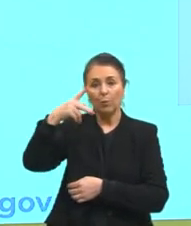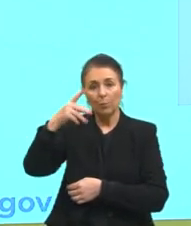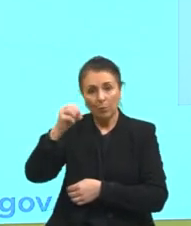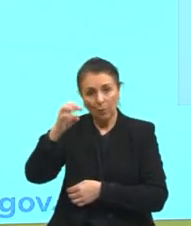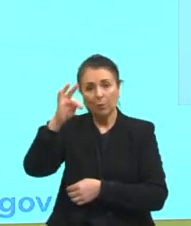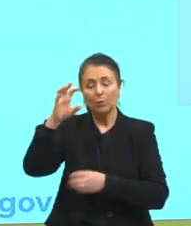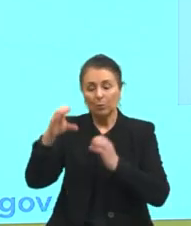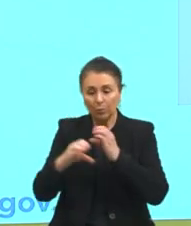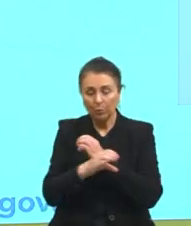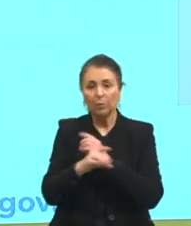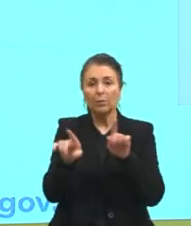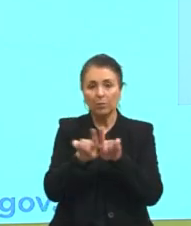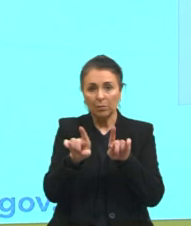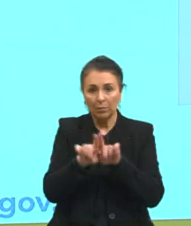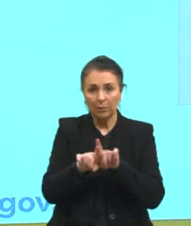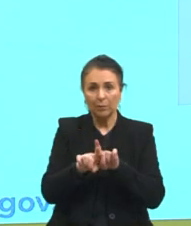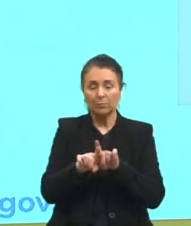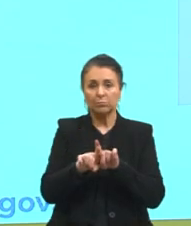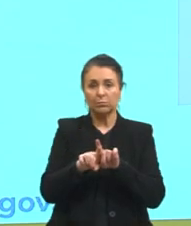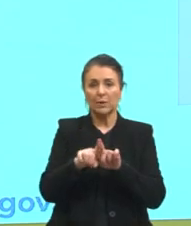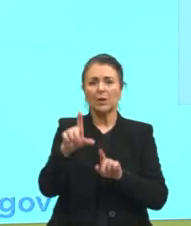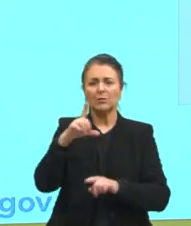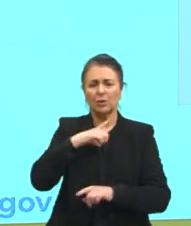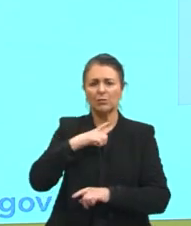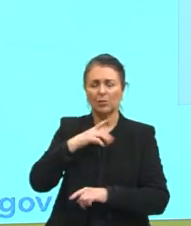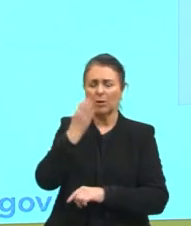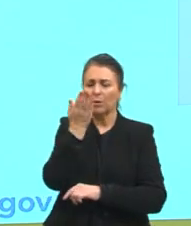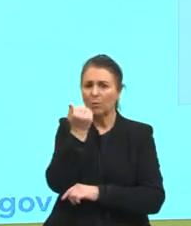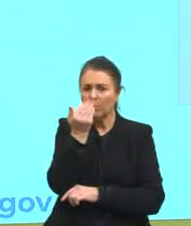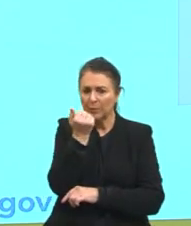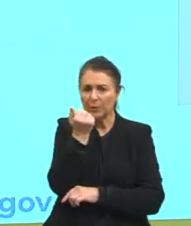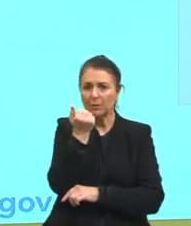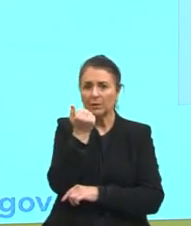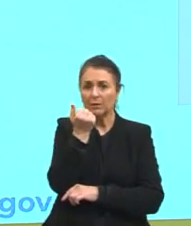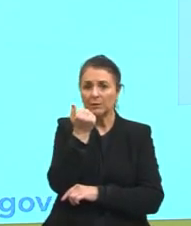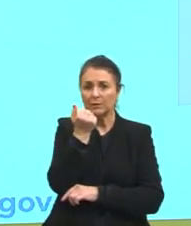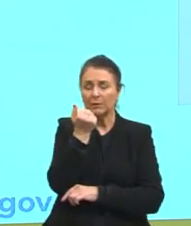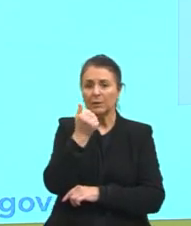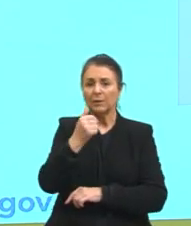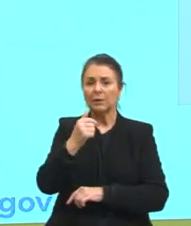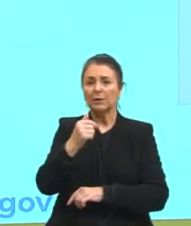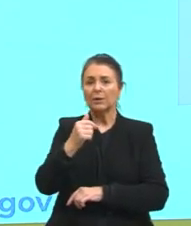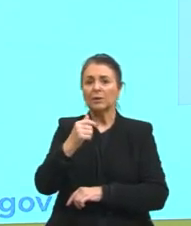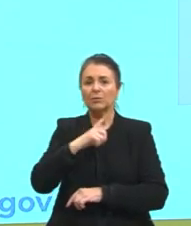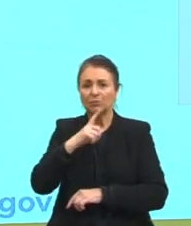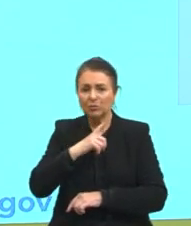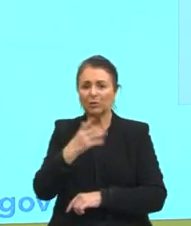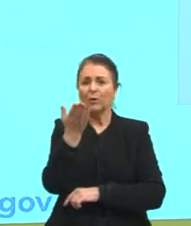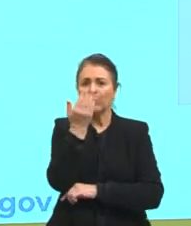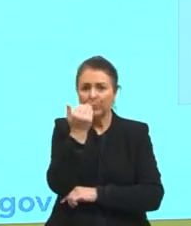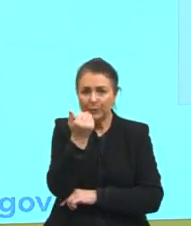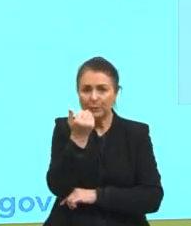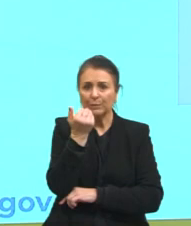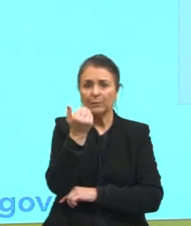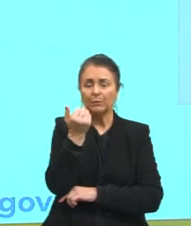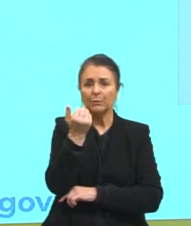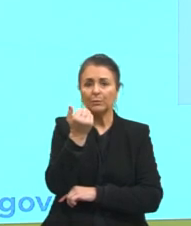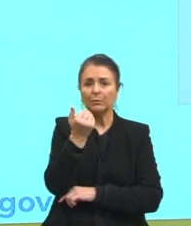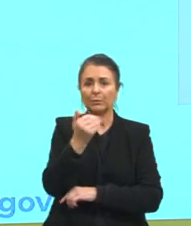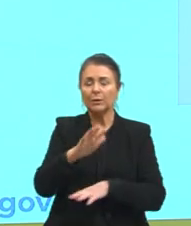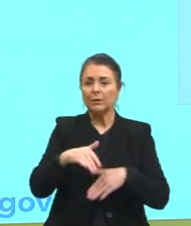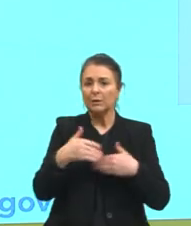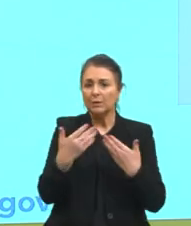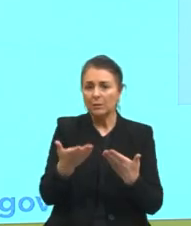certo abre comido abria comido tá então gente